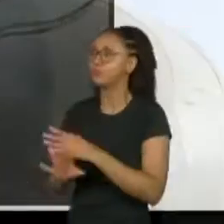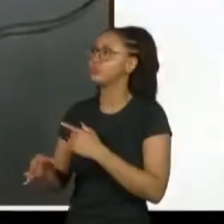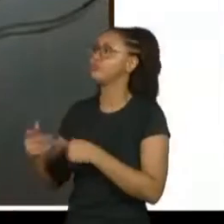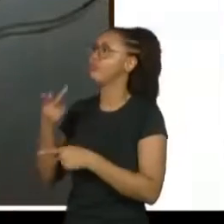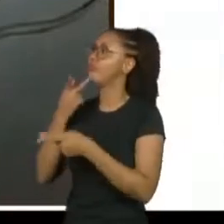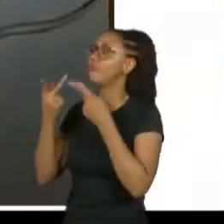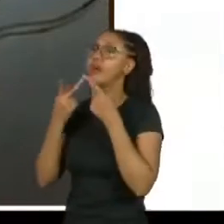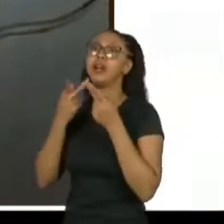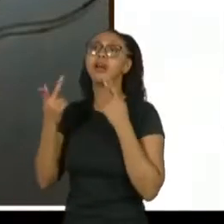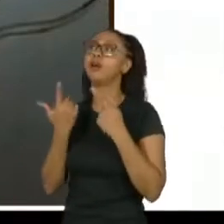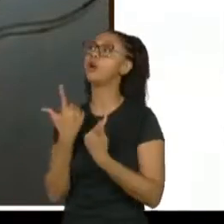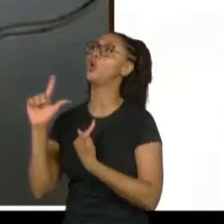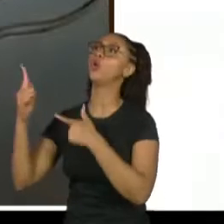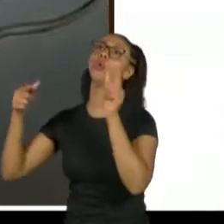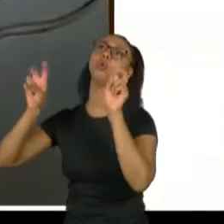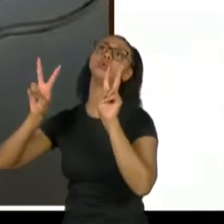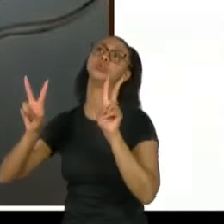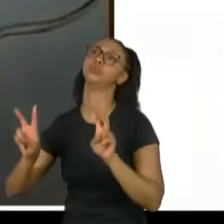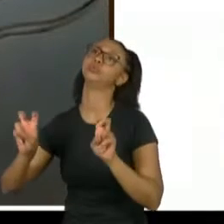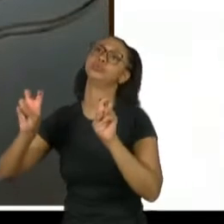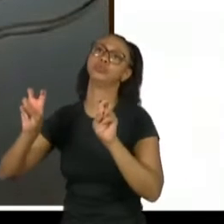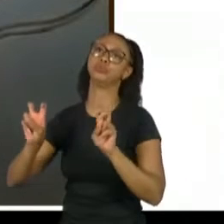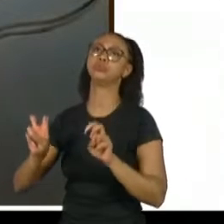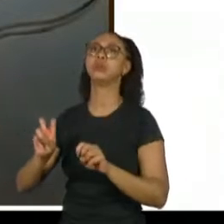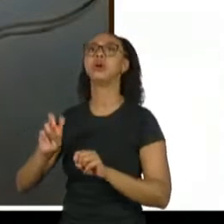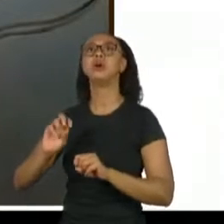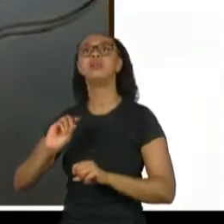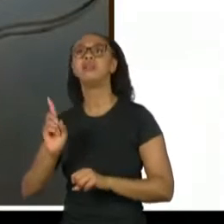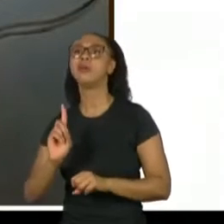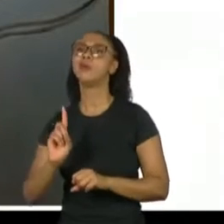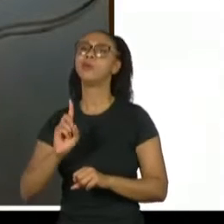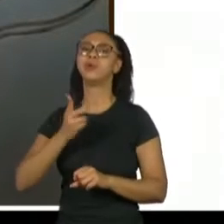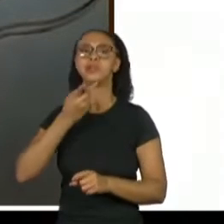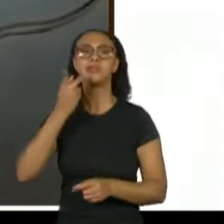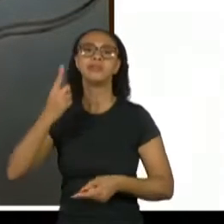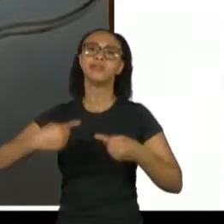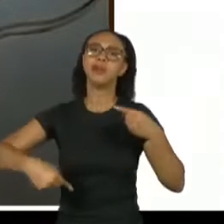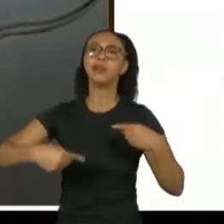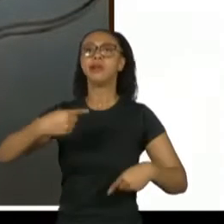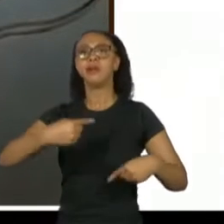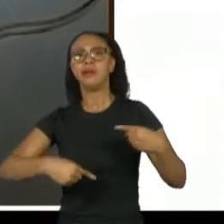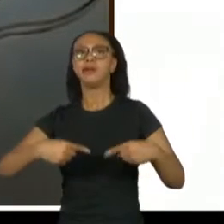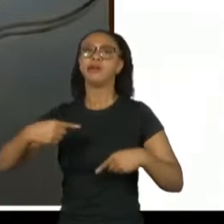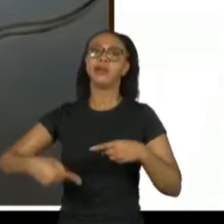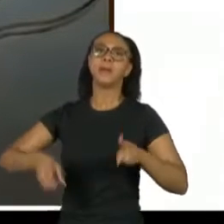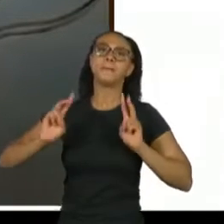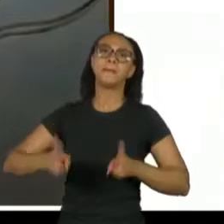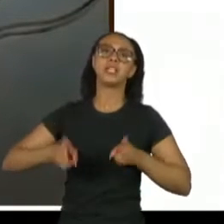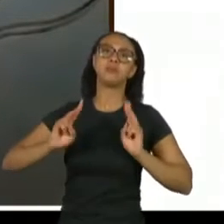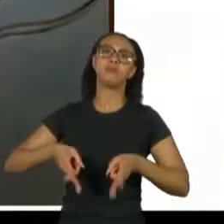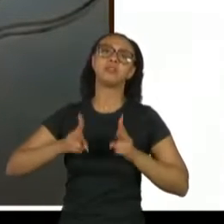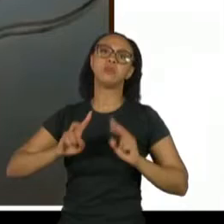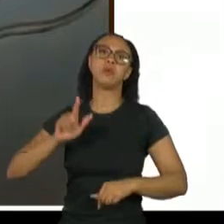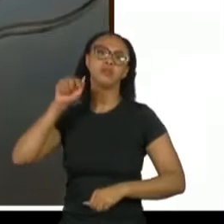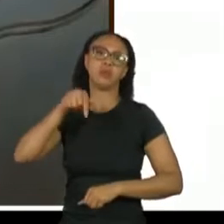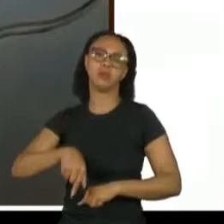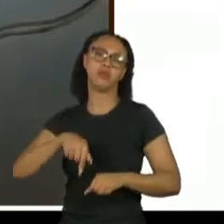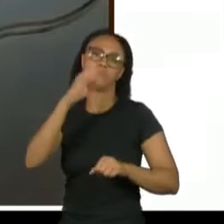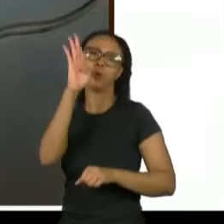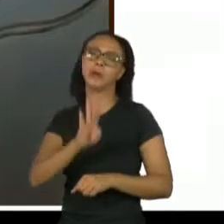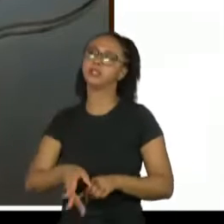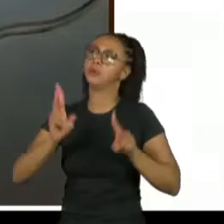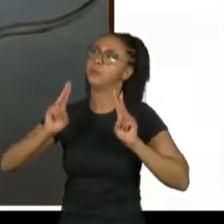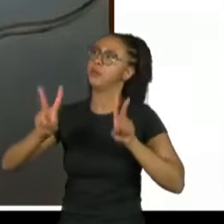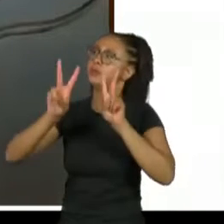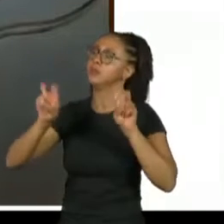mais sempre ficar discutindo sobre a questão racial no Brasil e que a gente